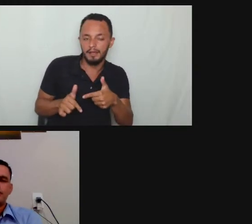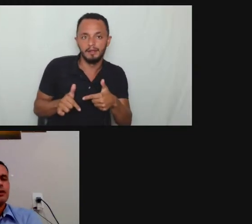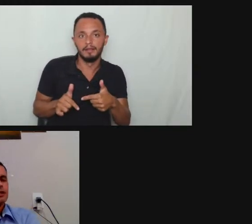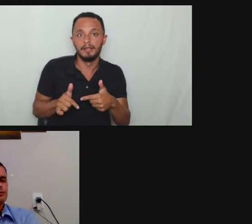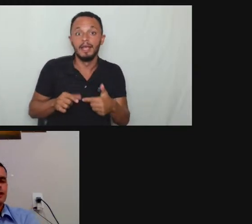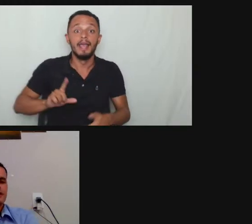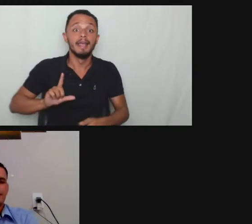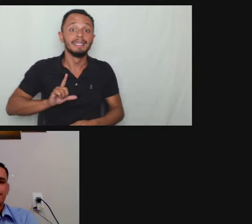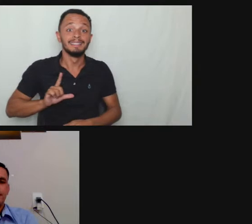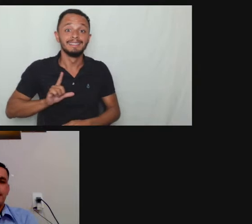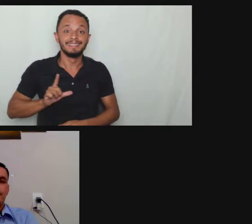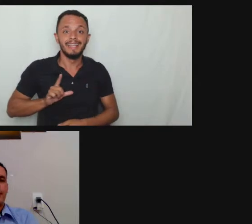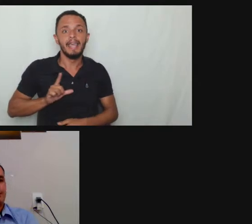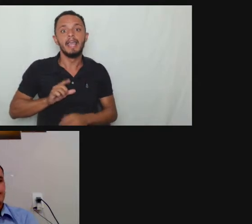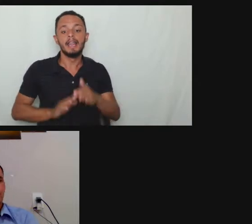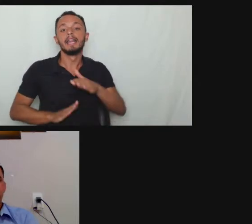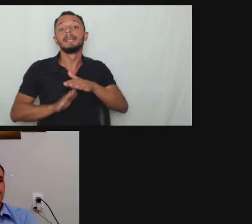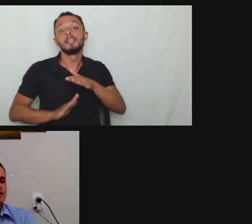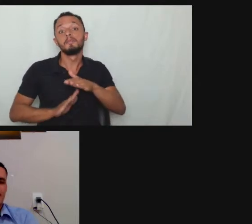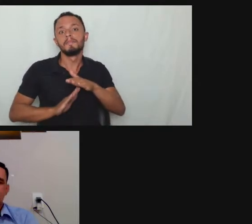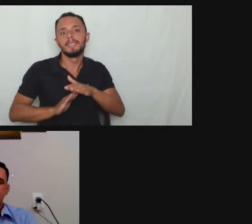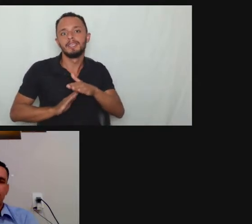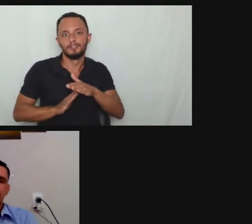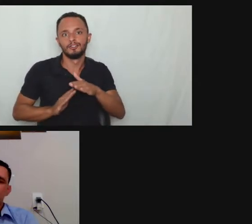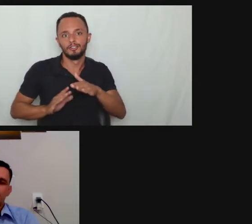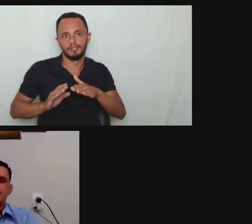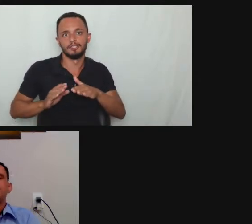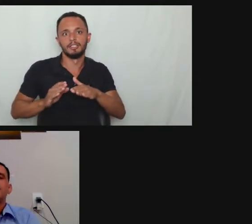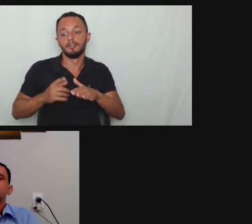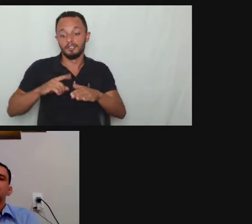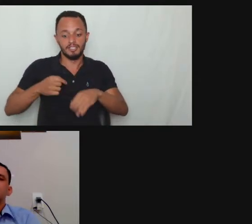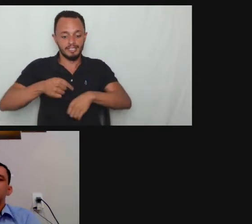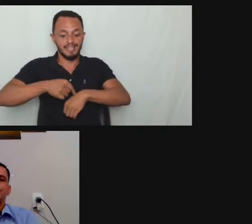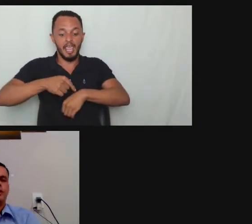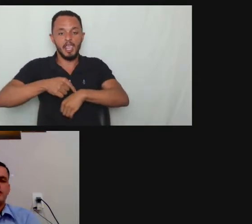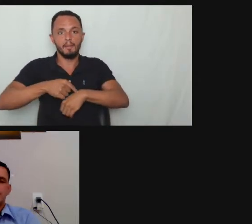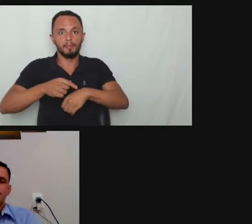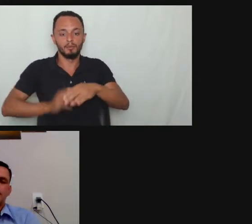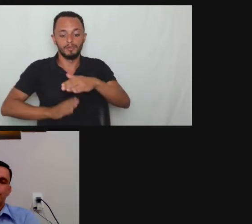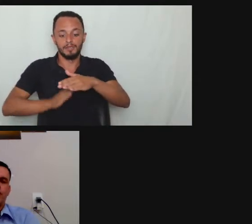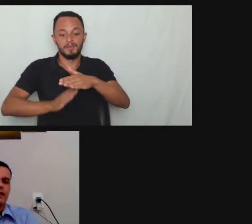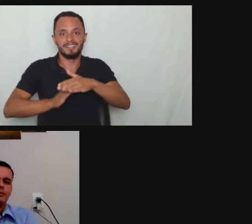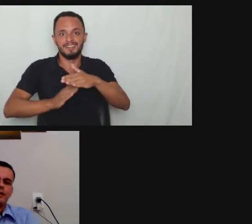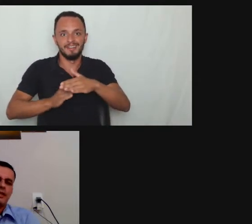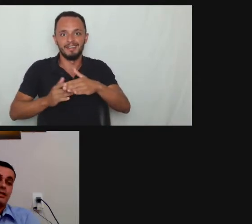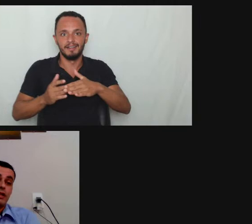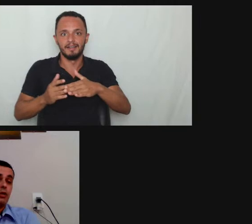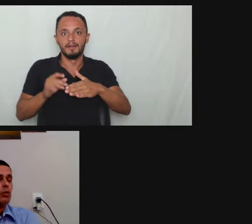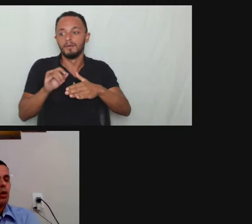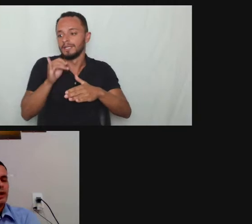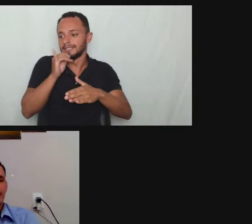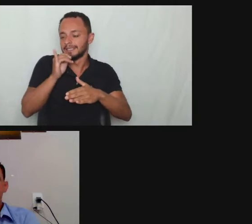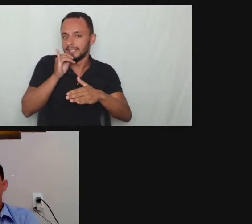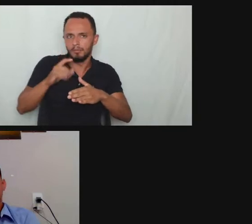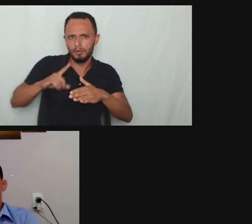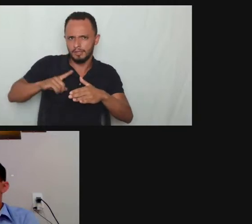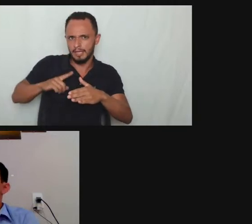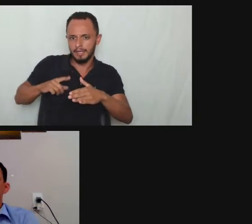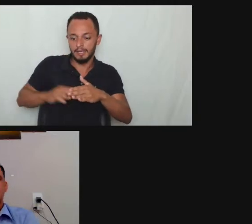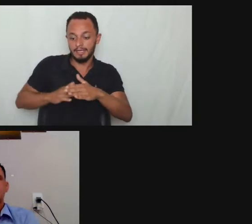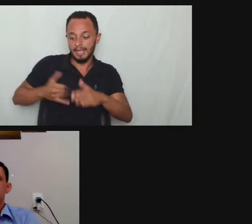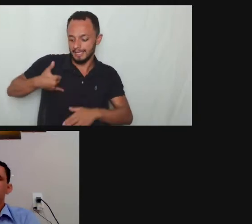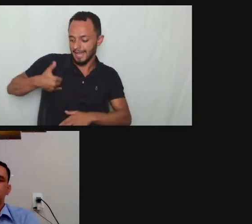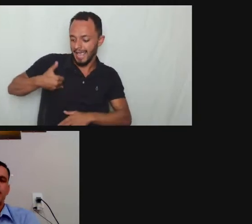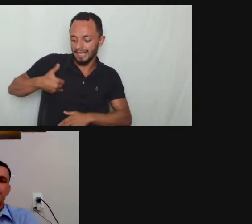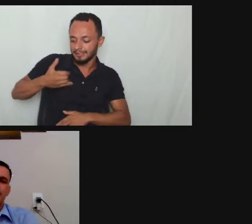máximo até 24 anos por exemplo para pessoa com deficiência não tem essa limitação de idade pode ser contrato de aprendizagem aí com qualquer idade